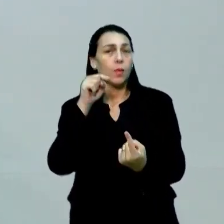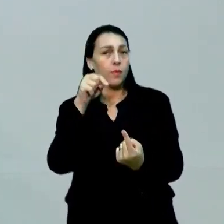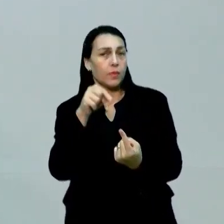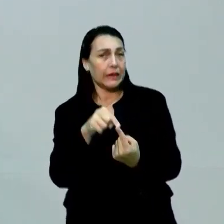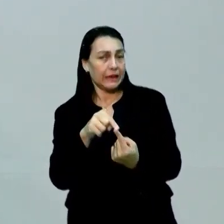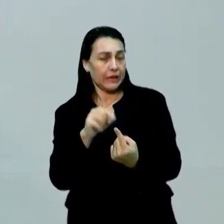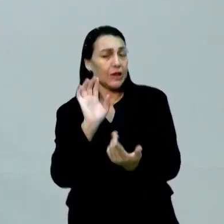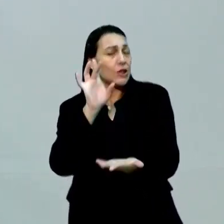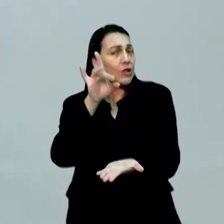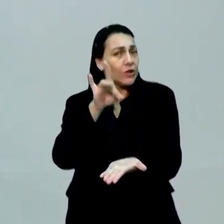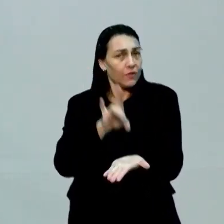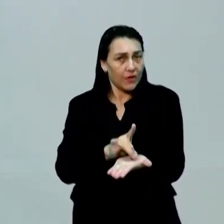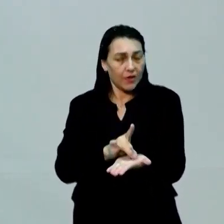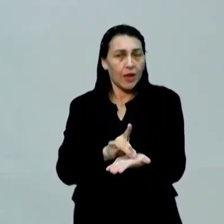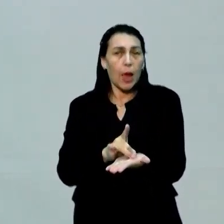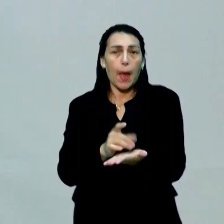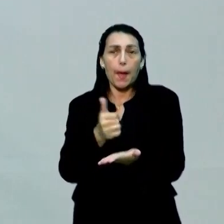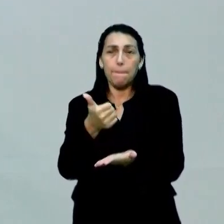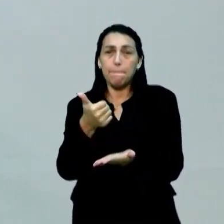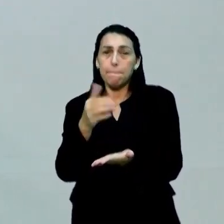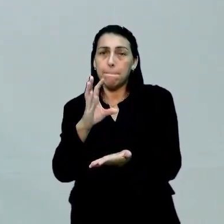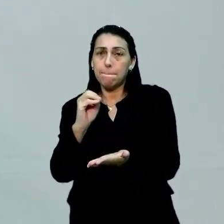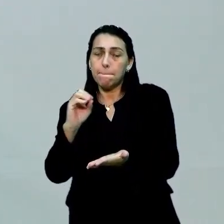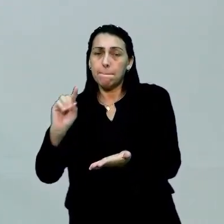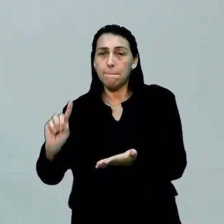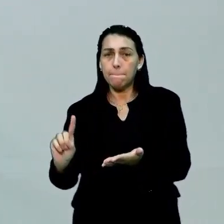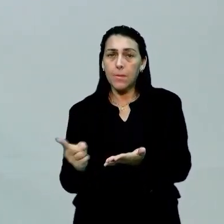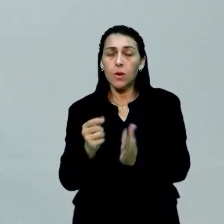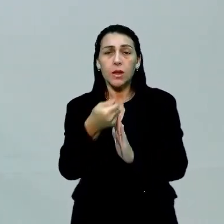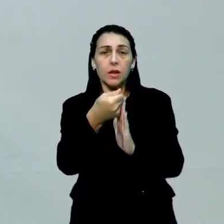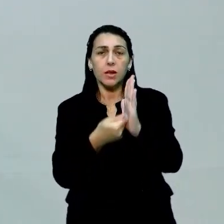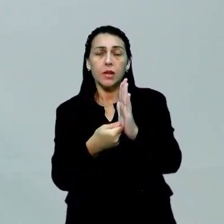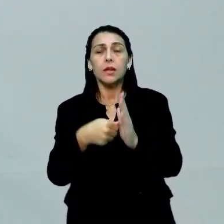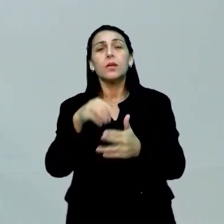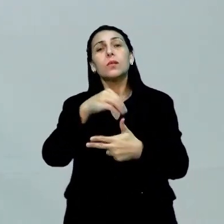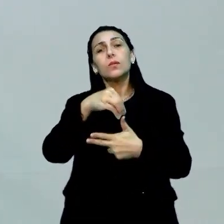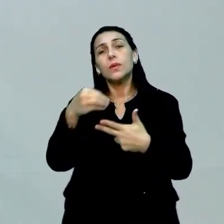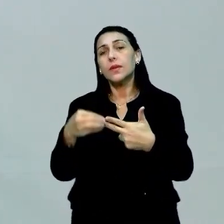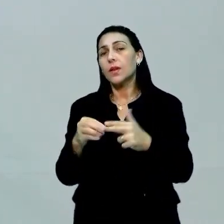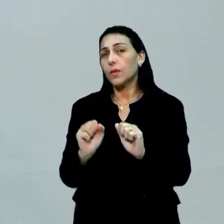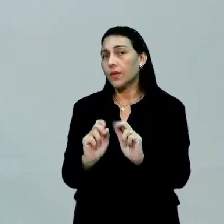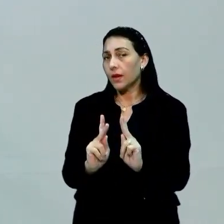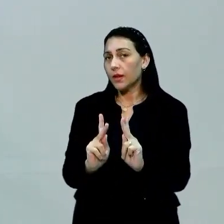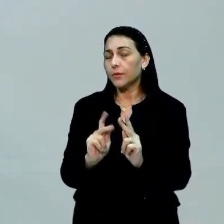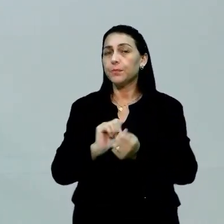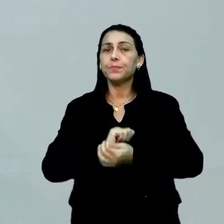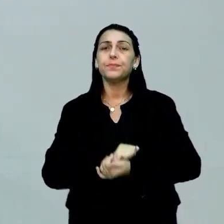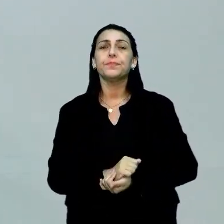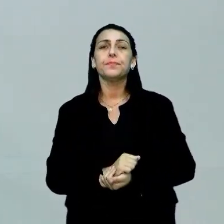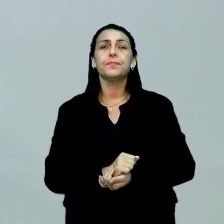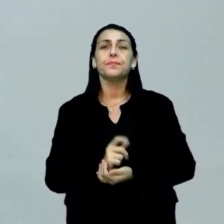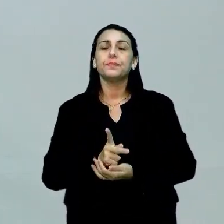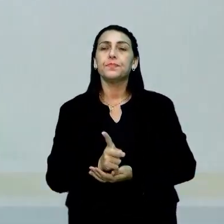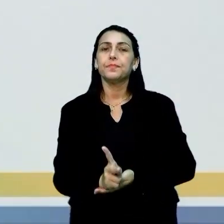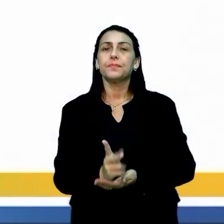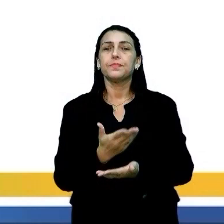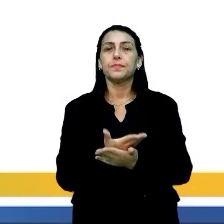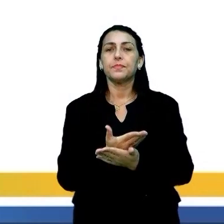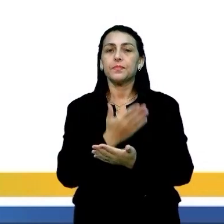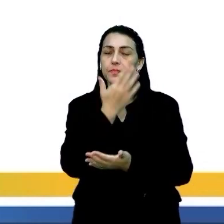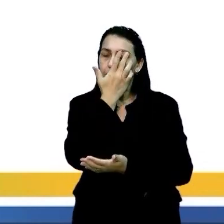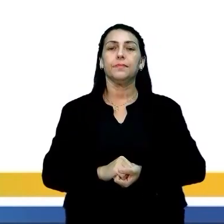certamente, é tirar 1.000 pontos na redação do Enem. Ok? Vamos dar continuidade à nossa aula.